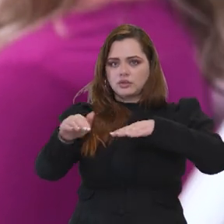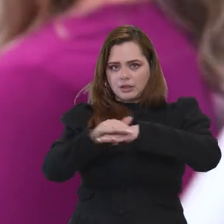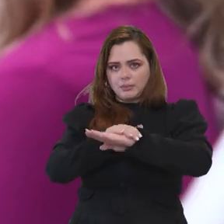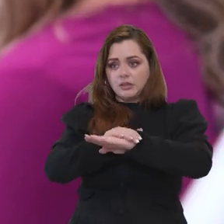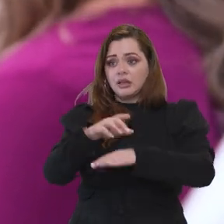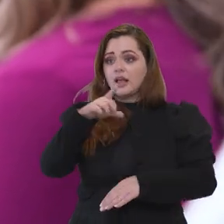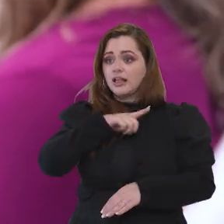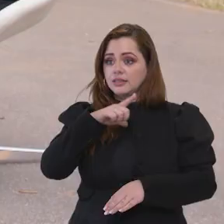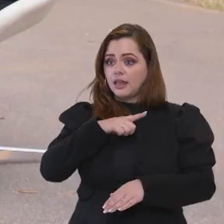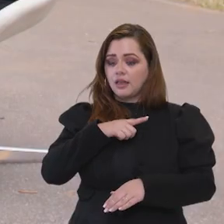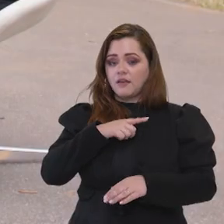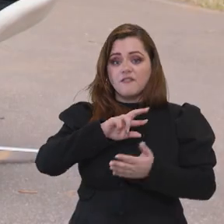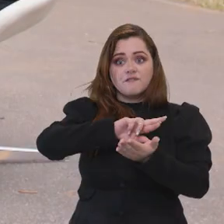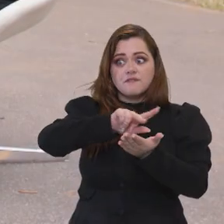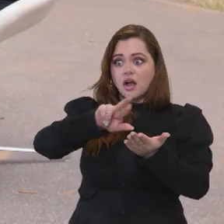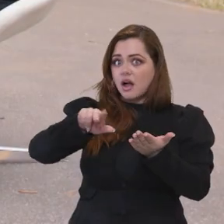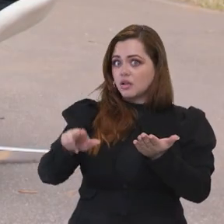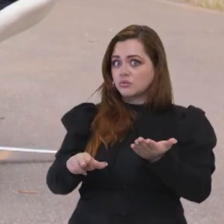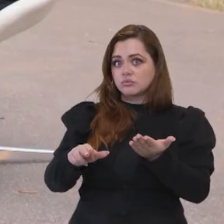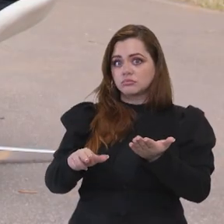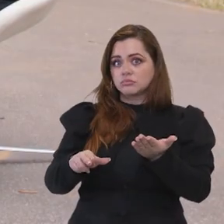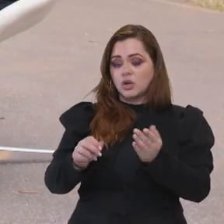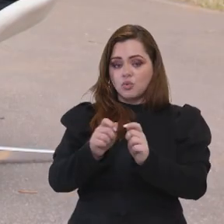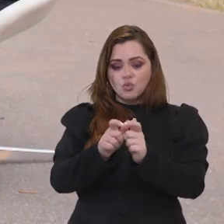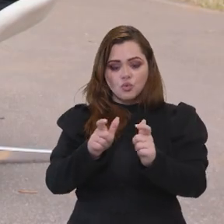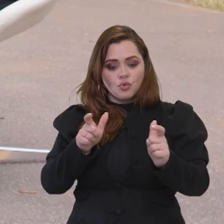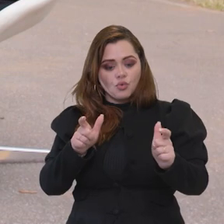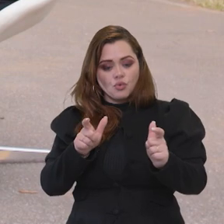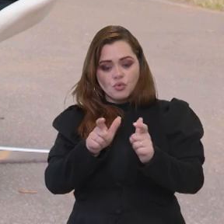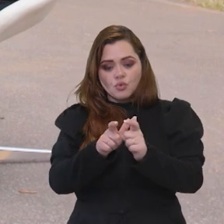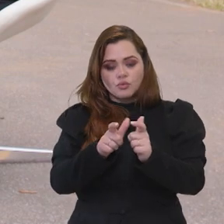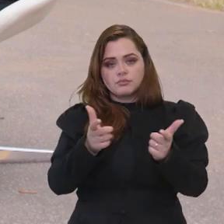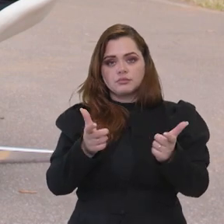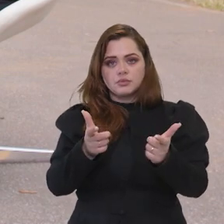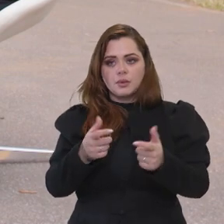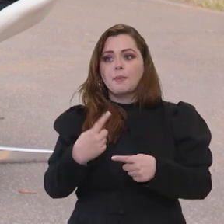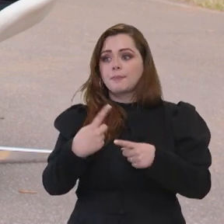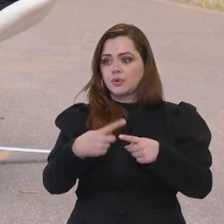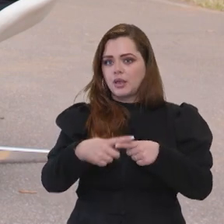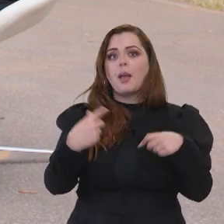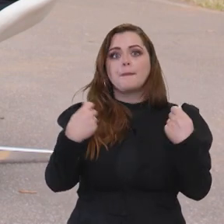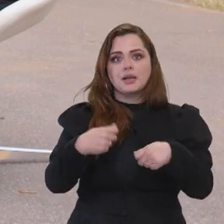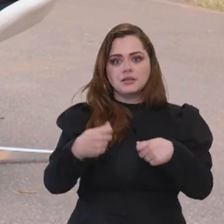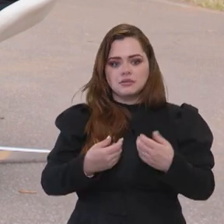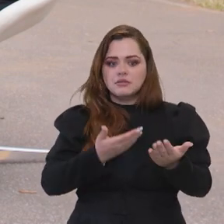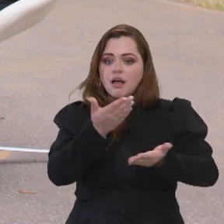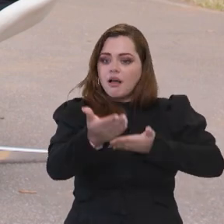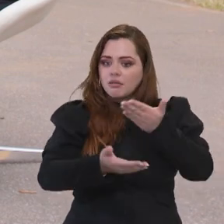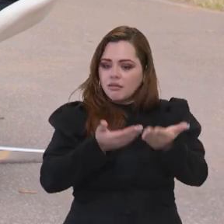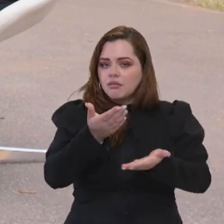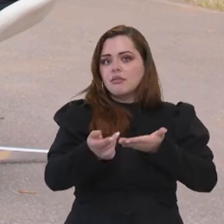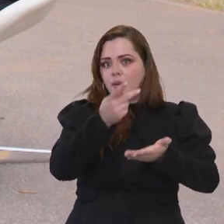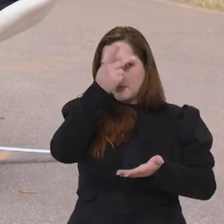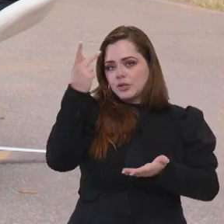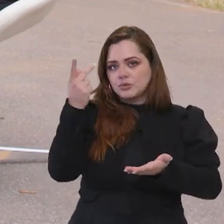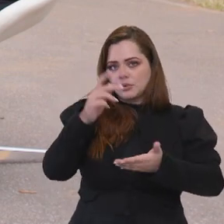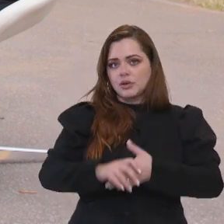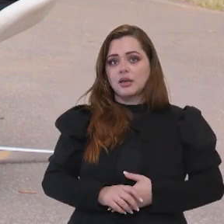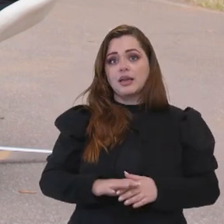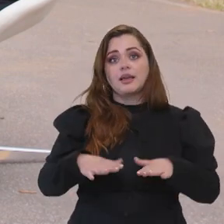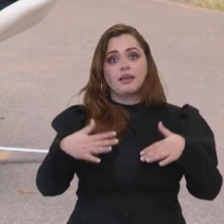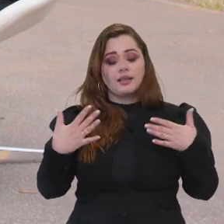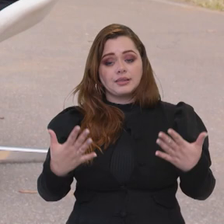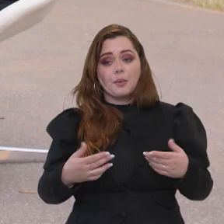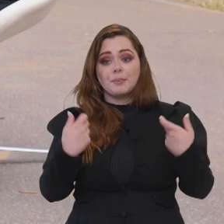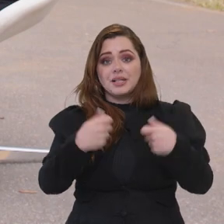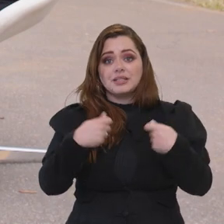Tem de todos os tipos. Tem de todos os tipos, de todos os tamanhos, que é para poder atender o quê? As diversas necessidades. E é dessa maneira que a